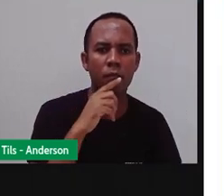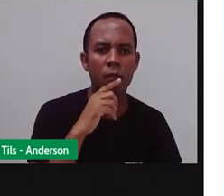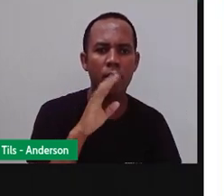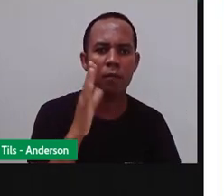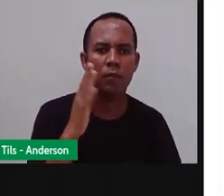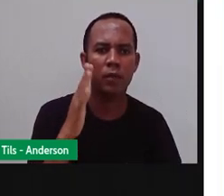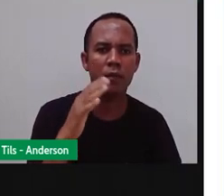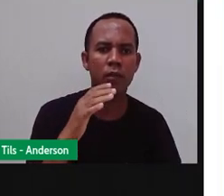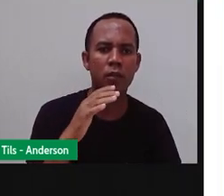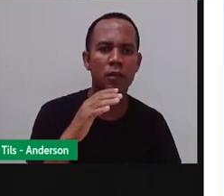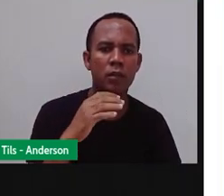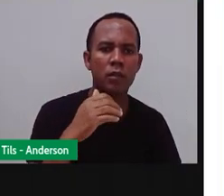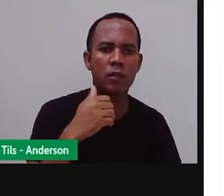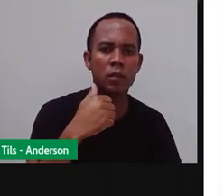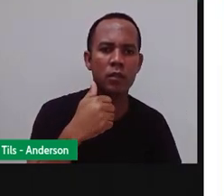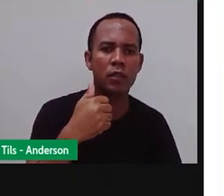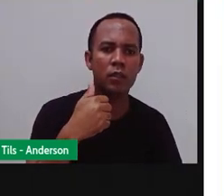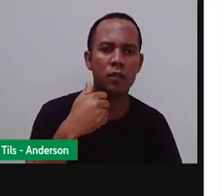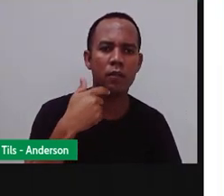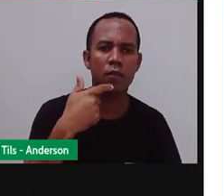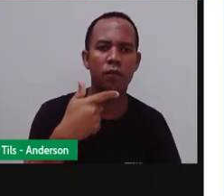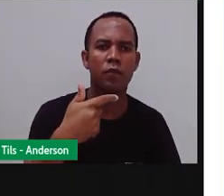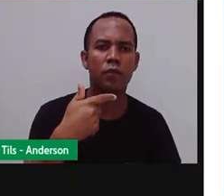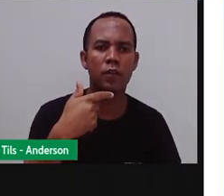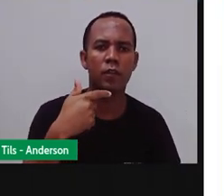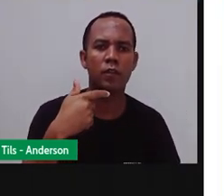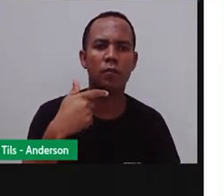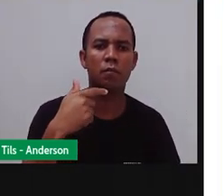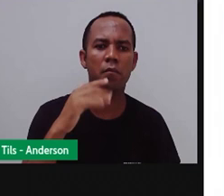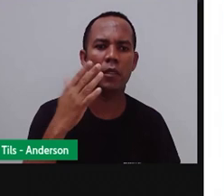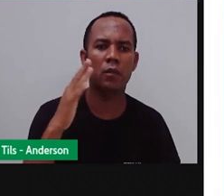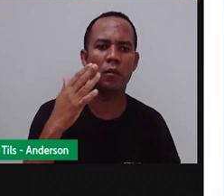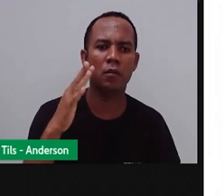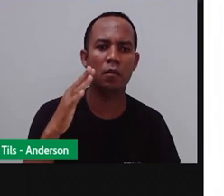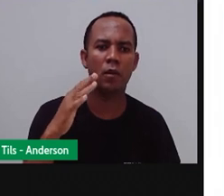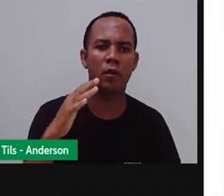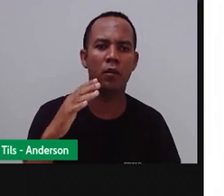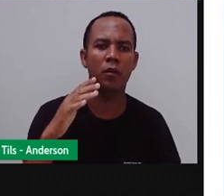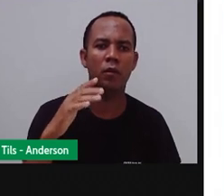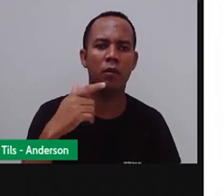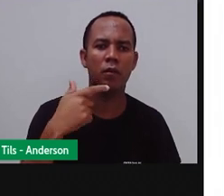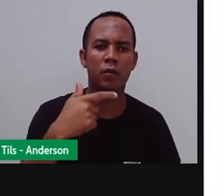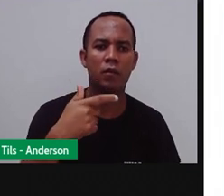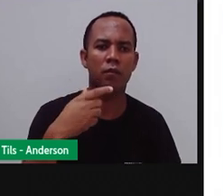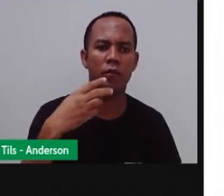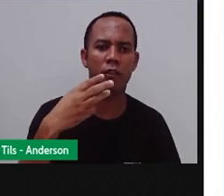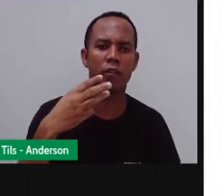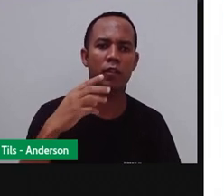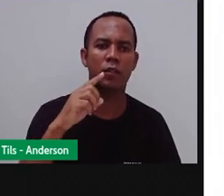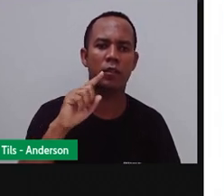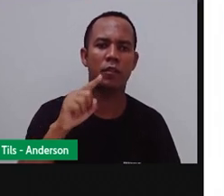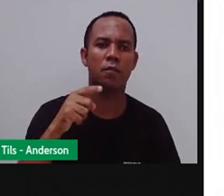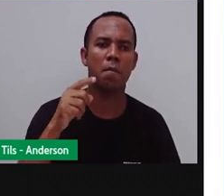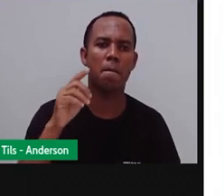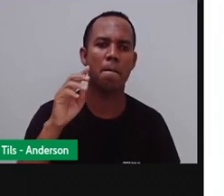pessoas sofrem pela falta d'água na zona rural e dificuldades chegam à zona urbana.